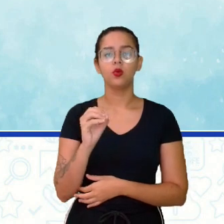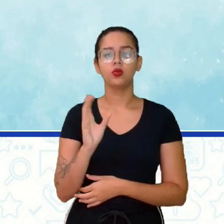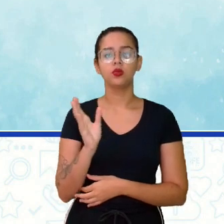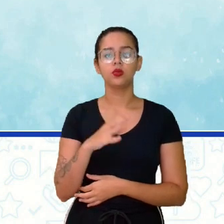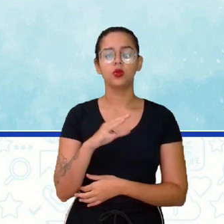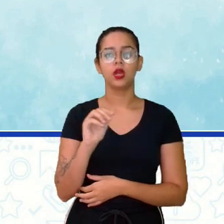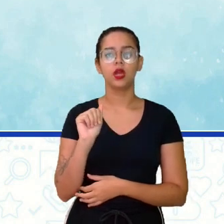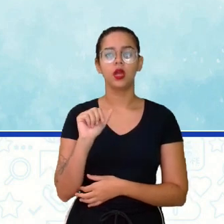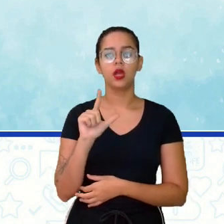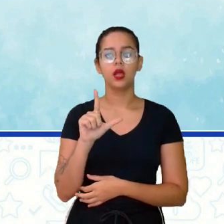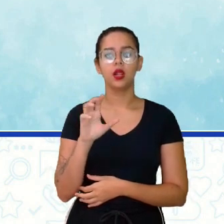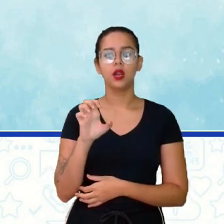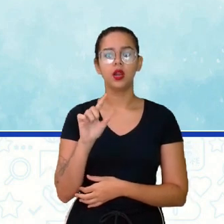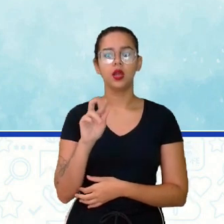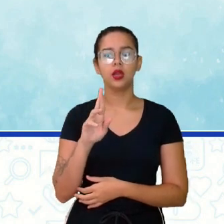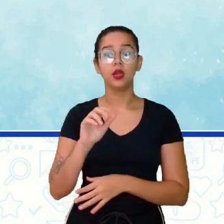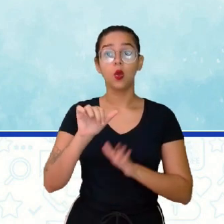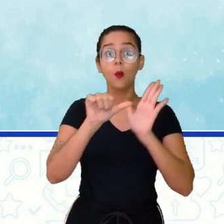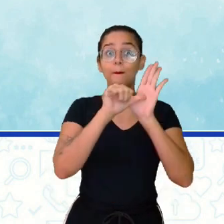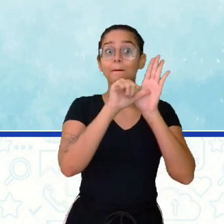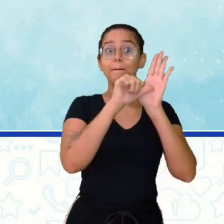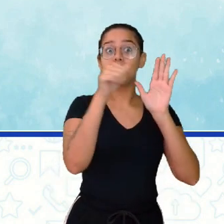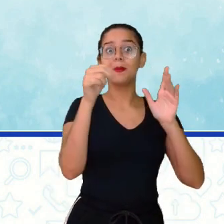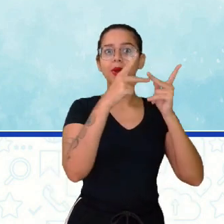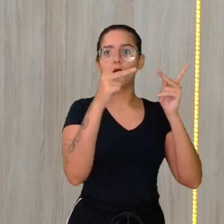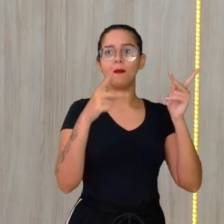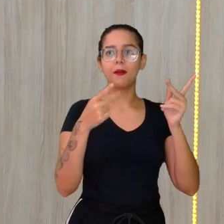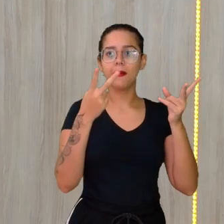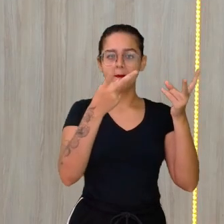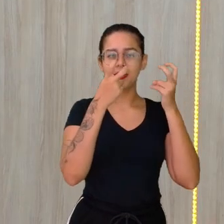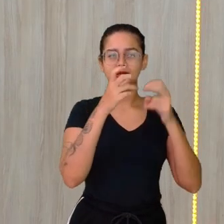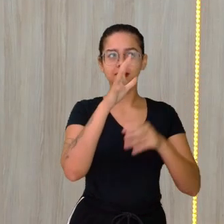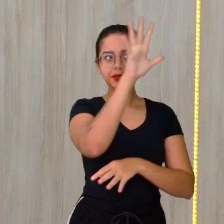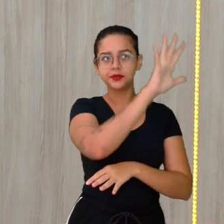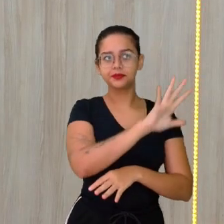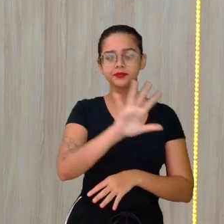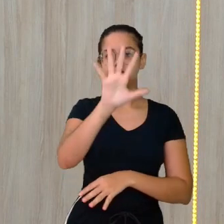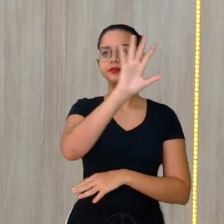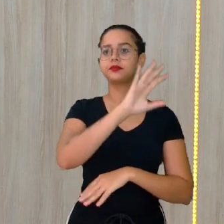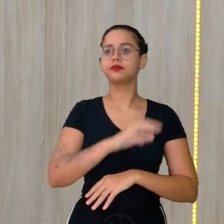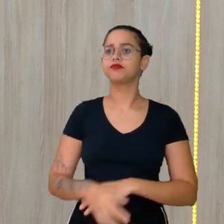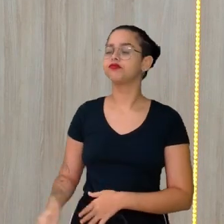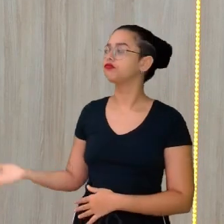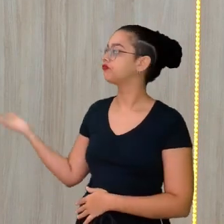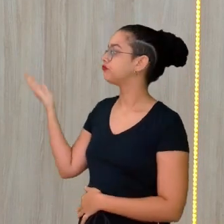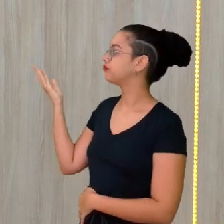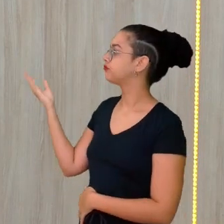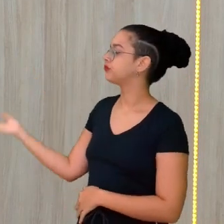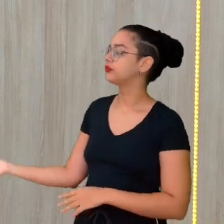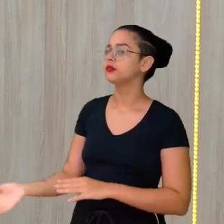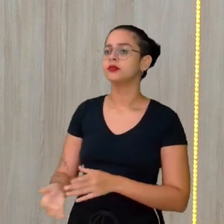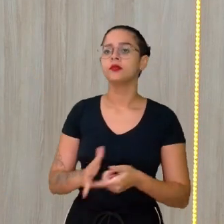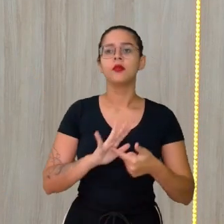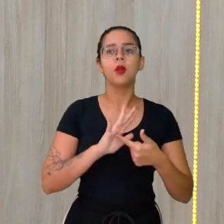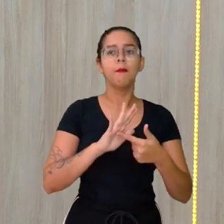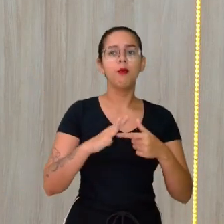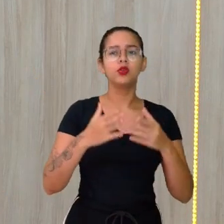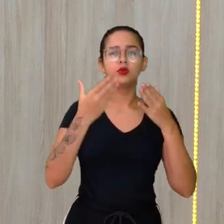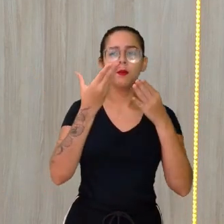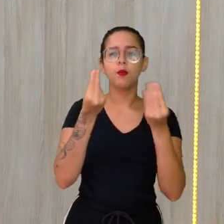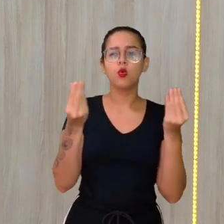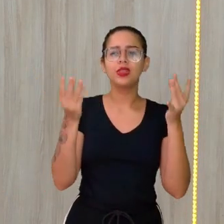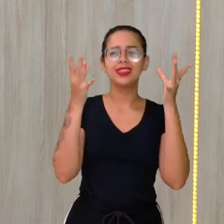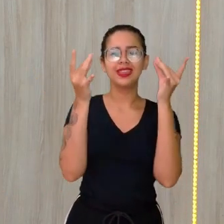Então, desde o primeiro mapa... Chega aqui em mim, para eles perceberem. Então, desde esse primeiro mapa aqui, que mostra bem muito